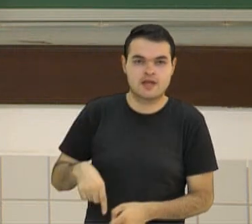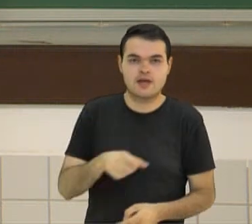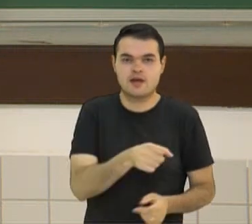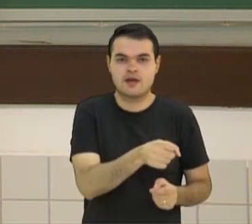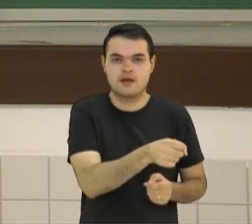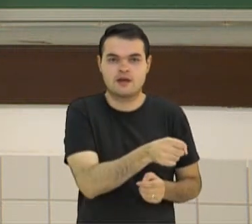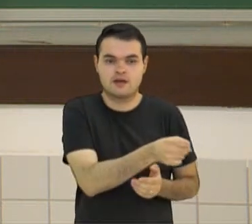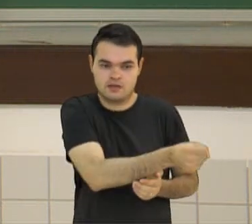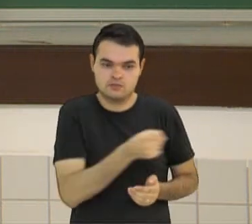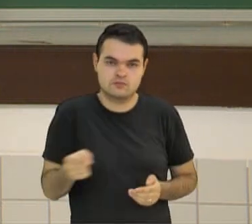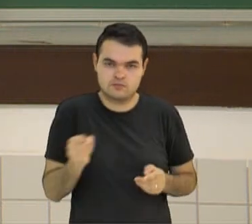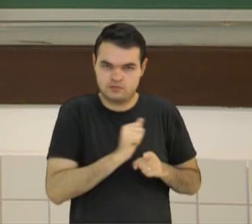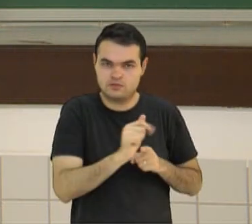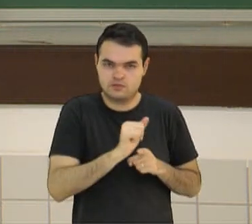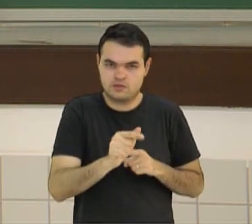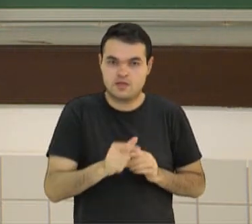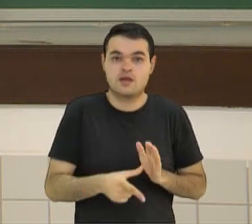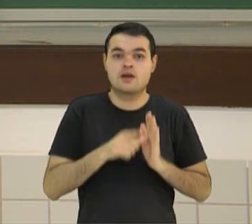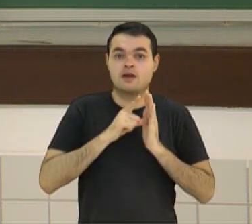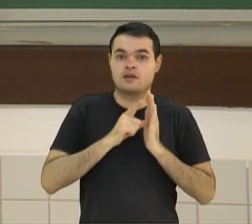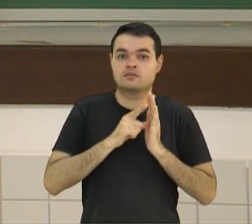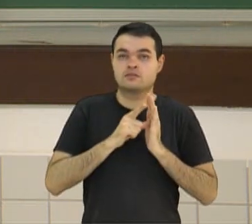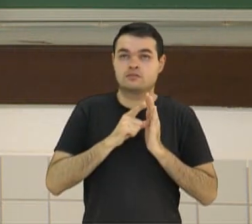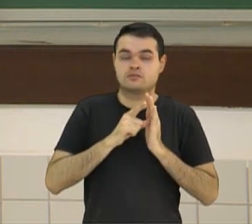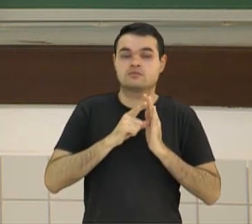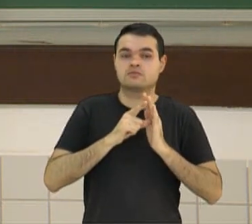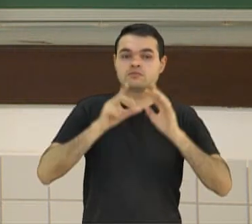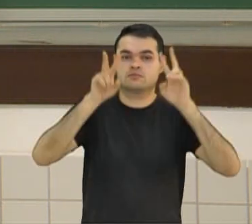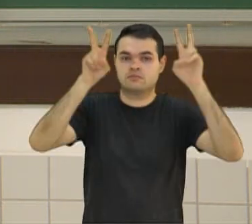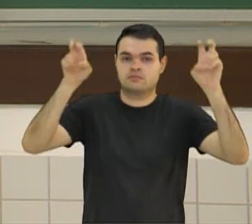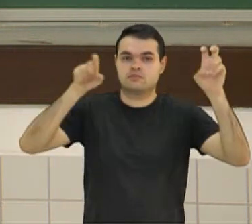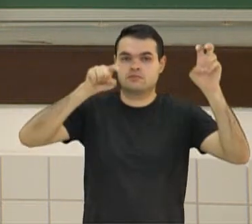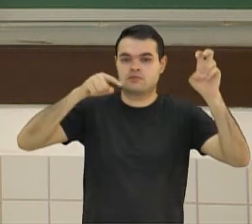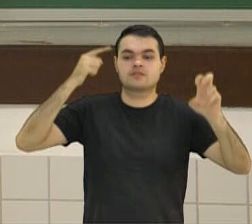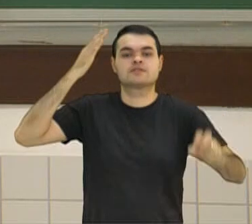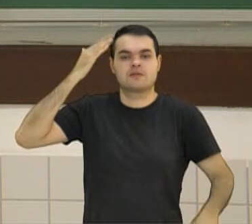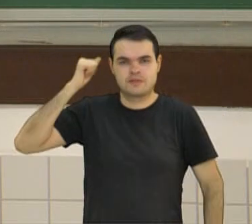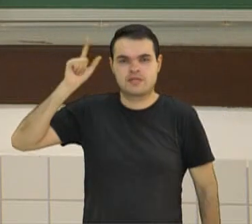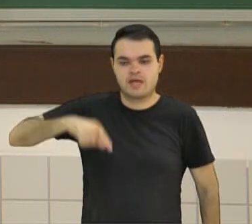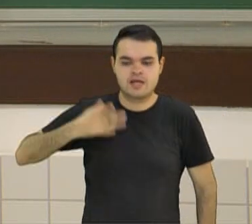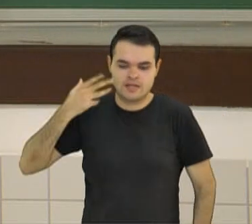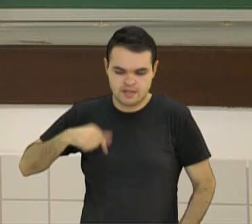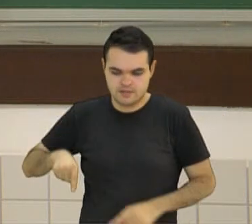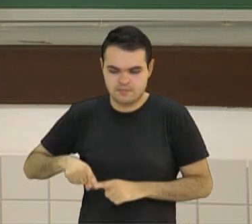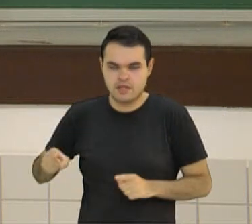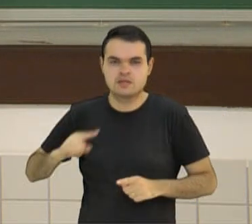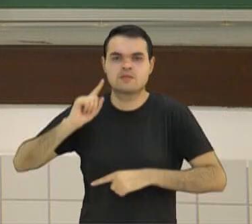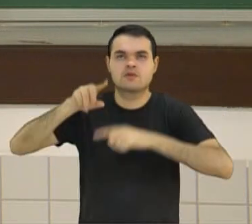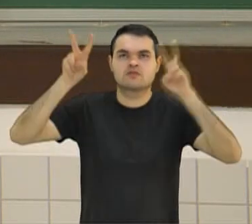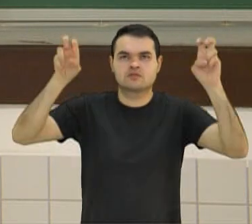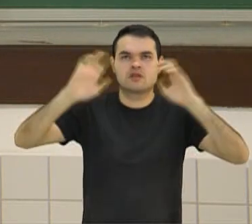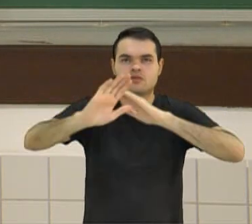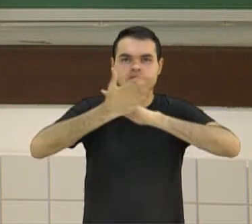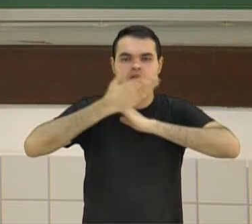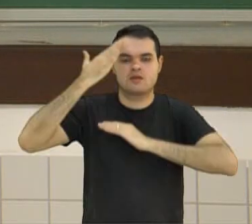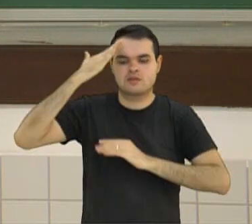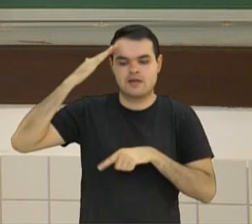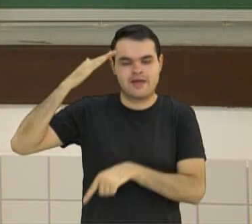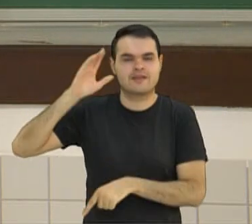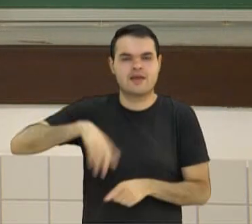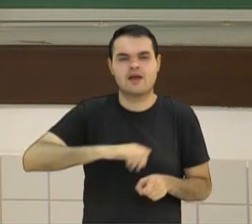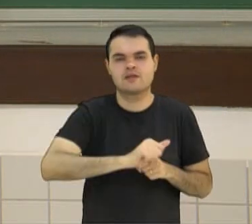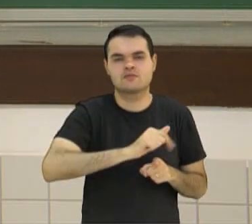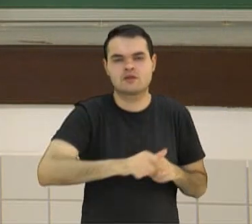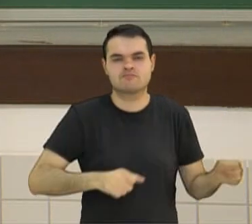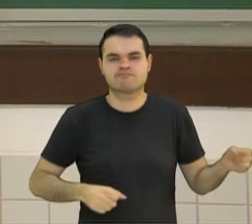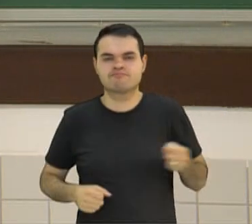a gente não sabia que essas crianças eram alugadas. Nós sabíamos que eram crianças em situação de medicância, mas não que elas estavam sendo